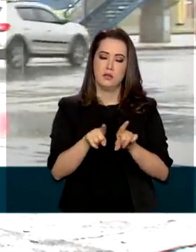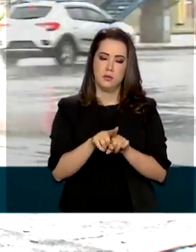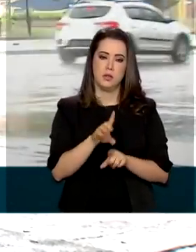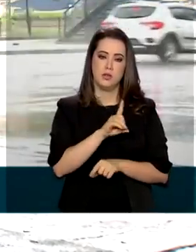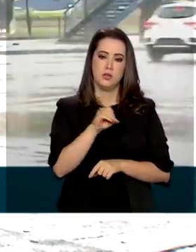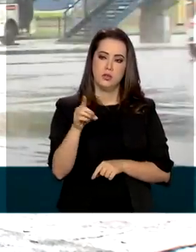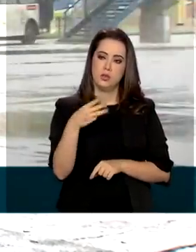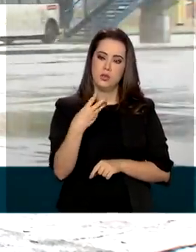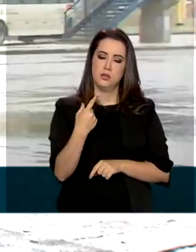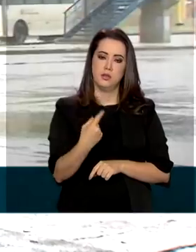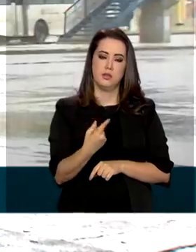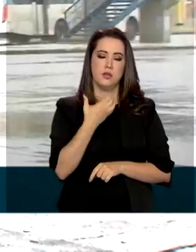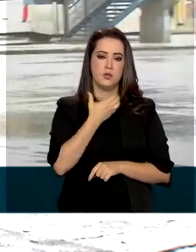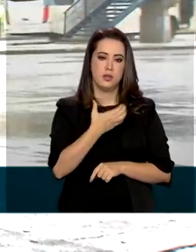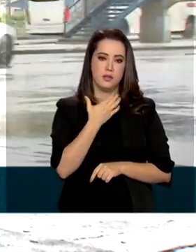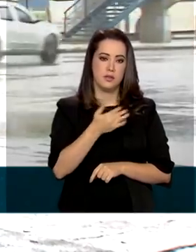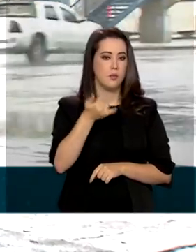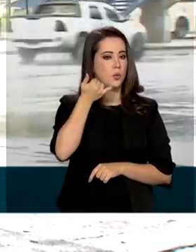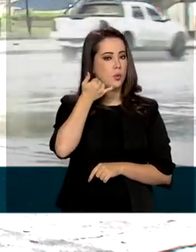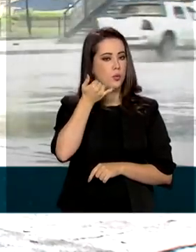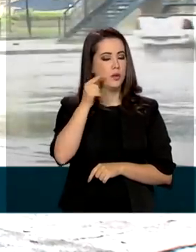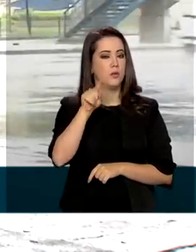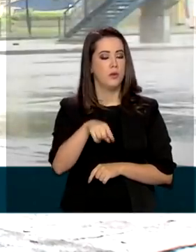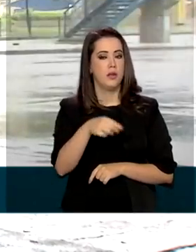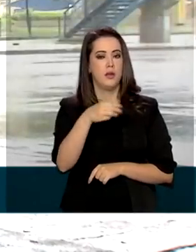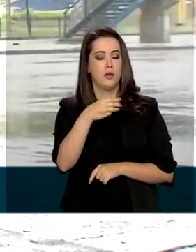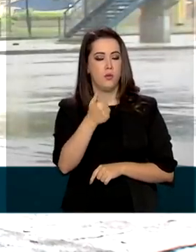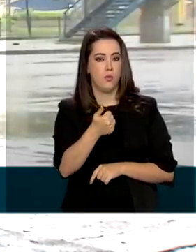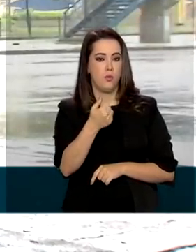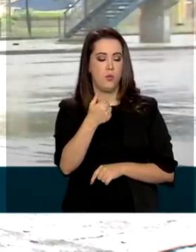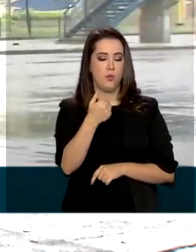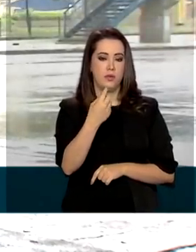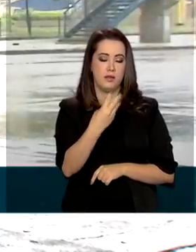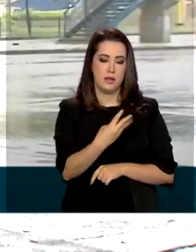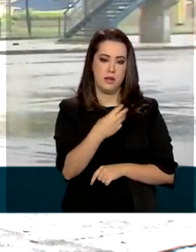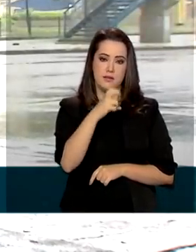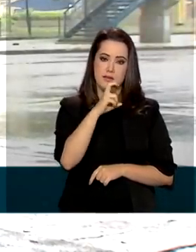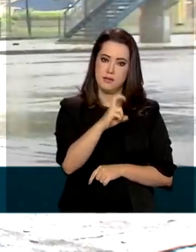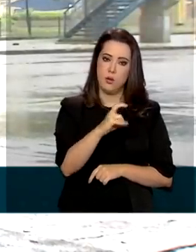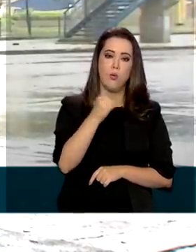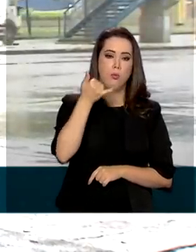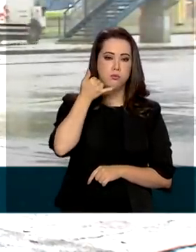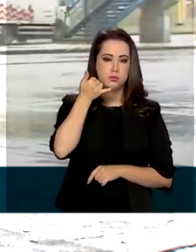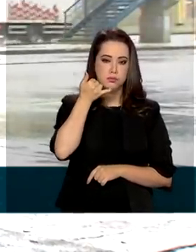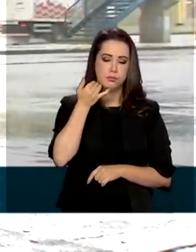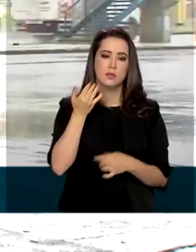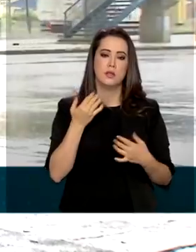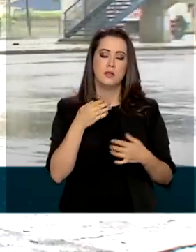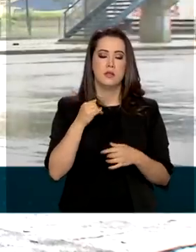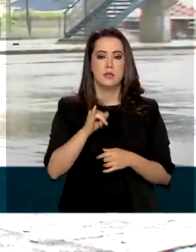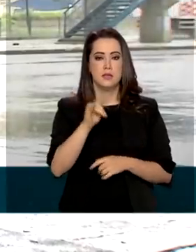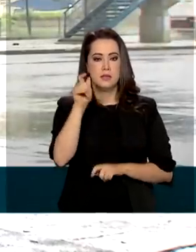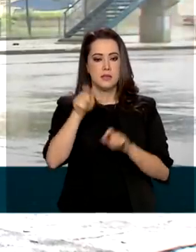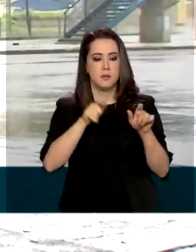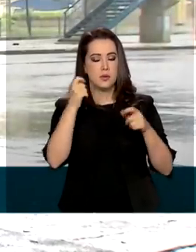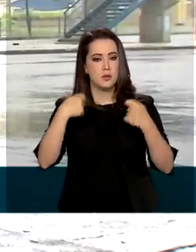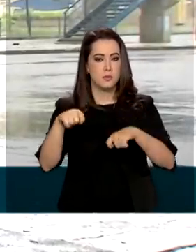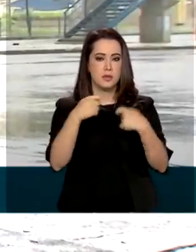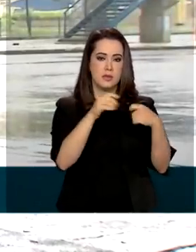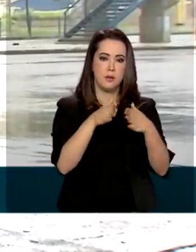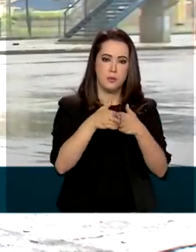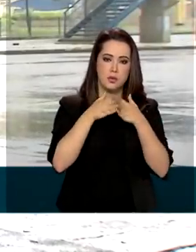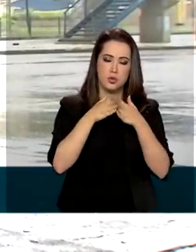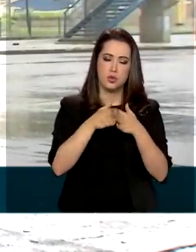31 de dezembro. O número da central é 135. Os segurados e pensionistas que precisarem fazer o